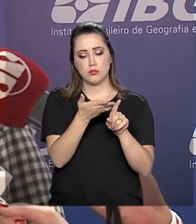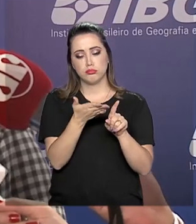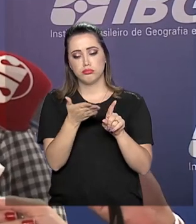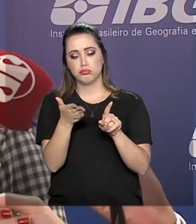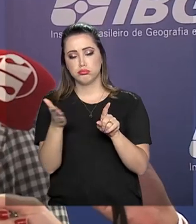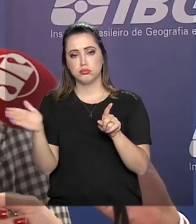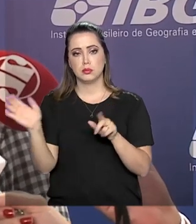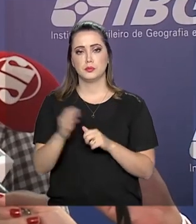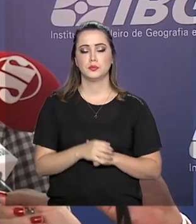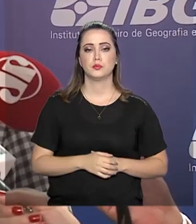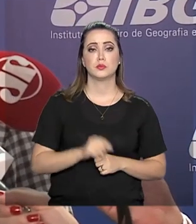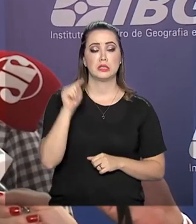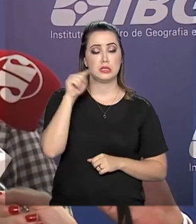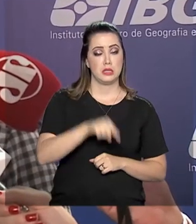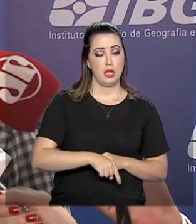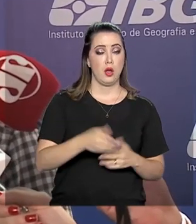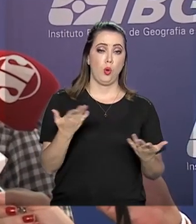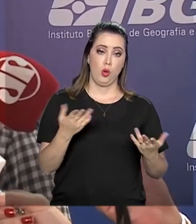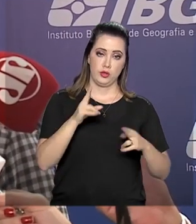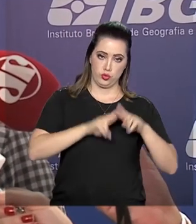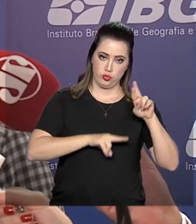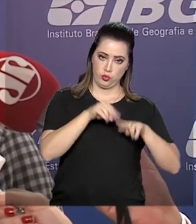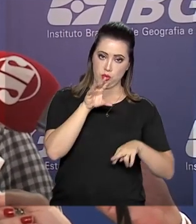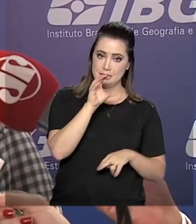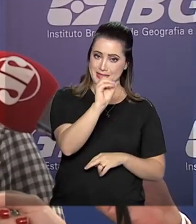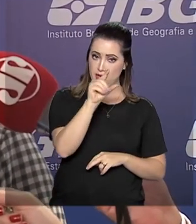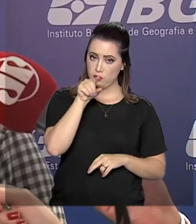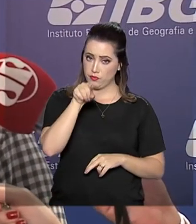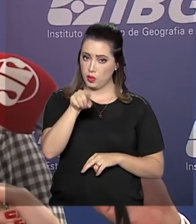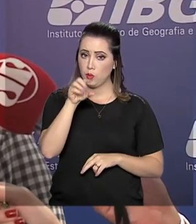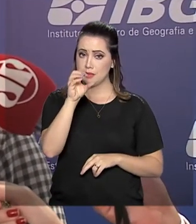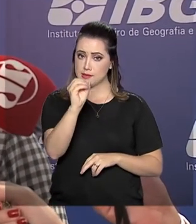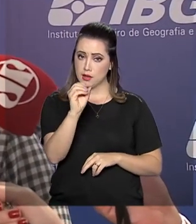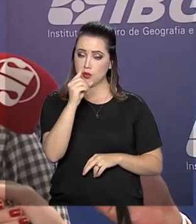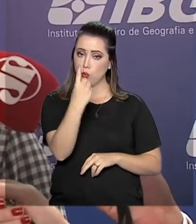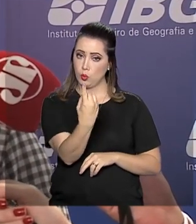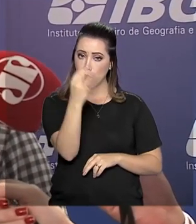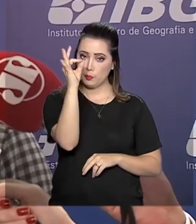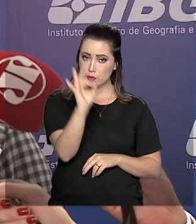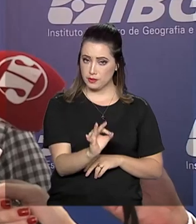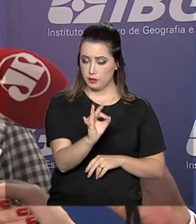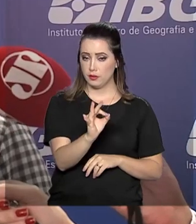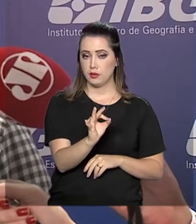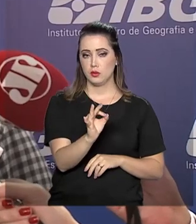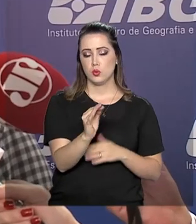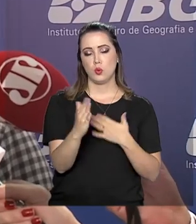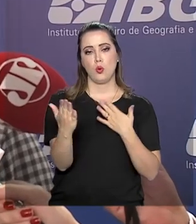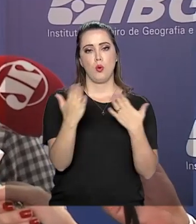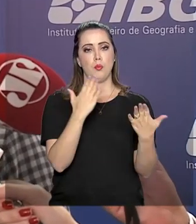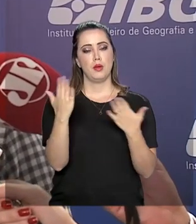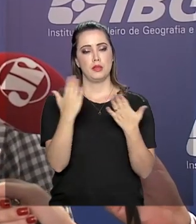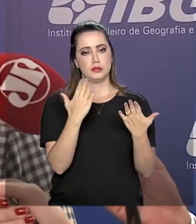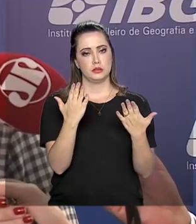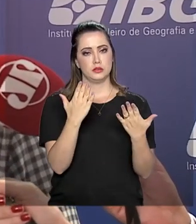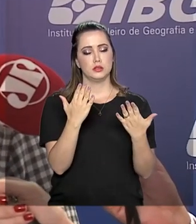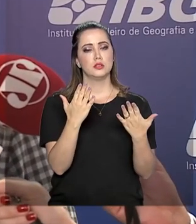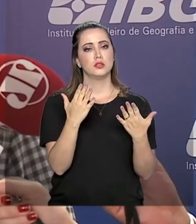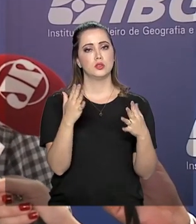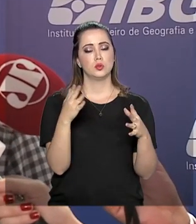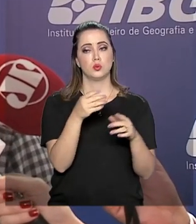de 0,01, no semestre, ou seja, o acumulado do primeiro semestre que retrata o ano, ele ficou em 2